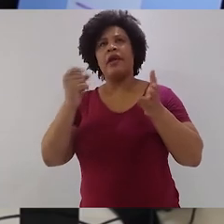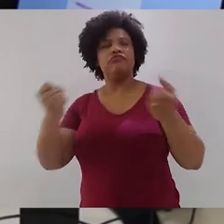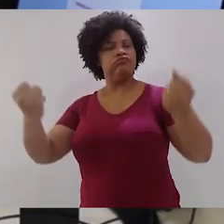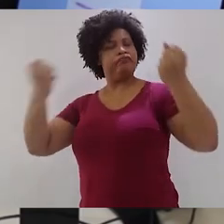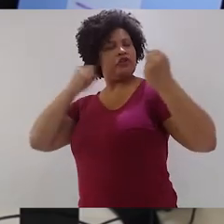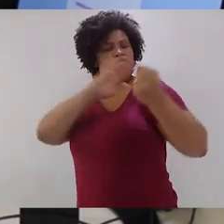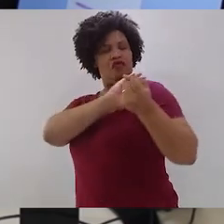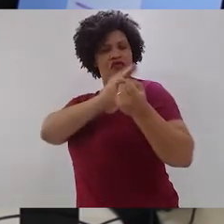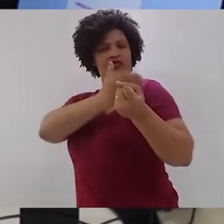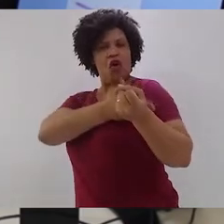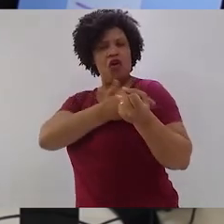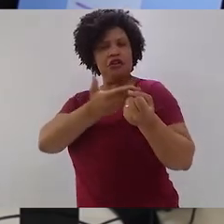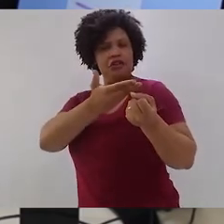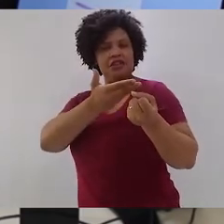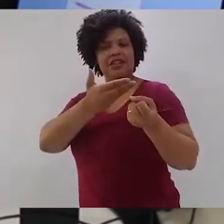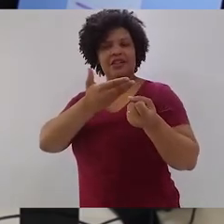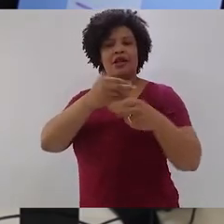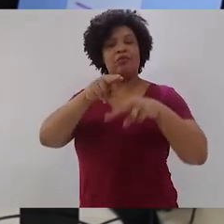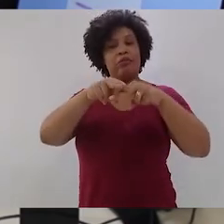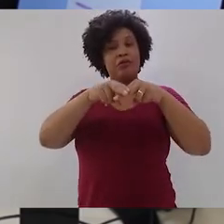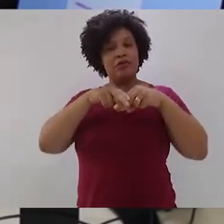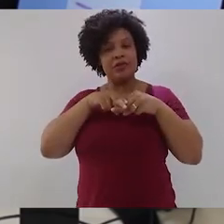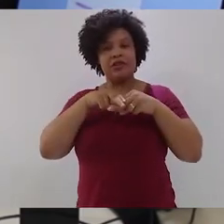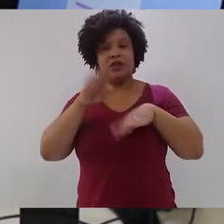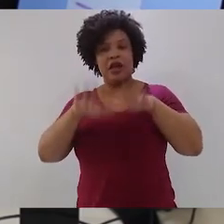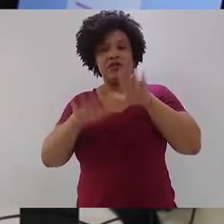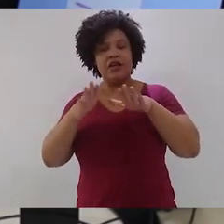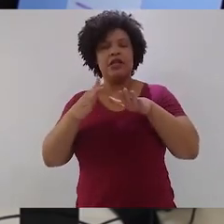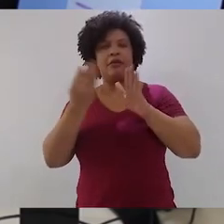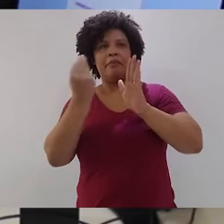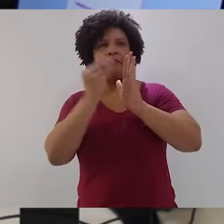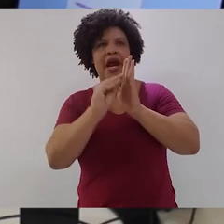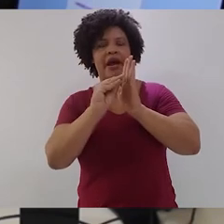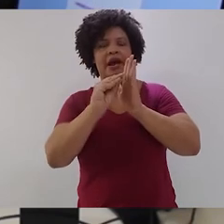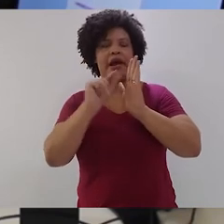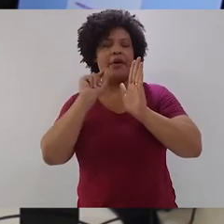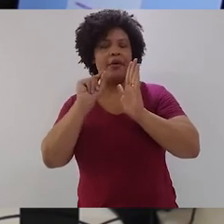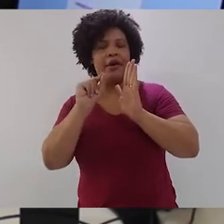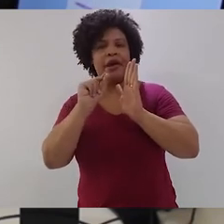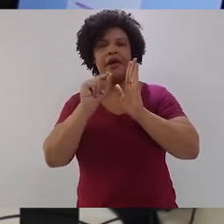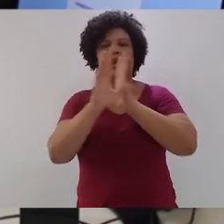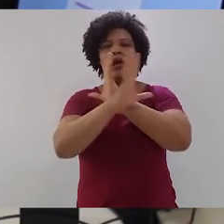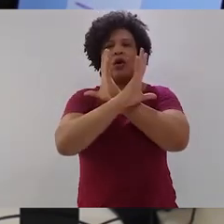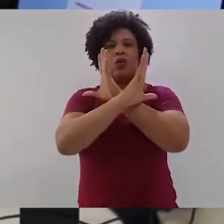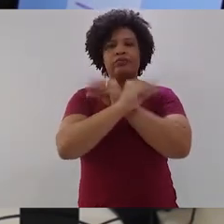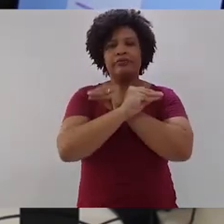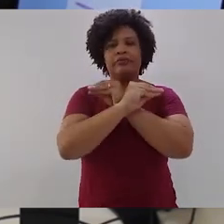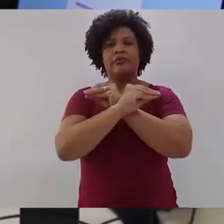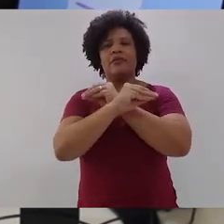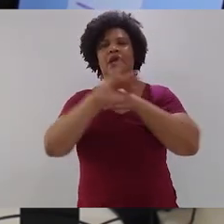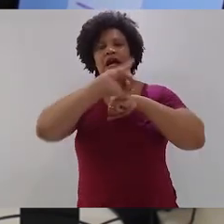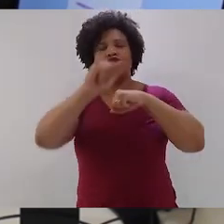do camarada. Então muitas vezes eu coloco qualificações ou predicações em sequência